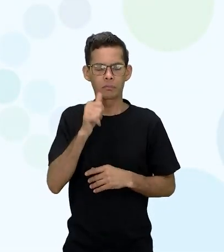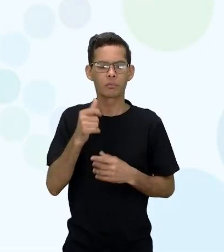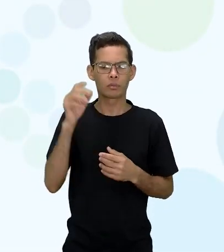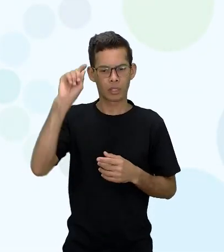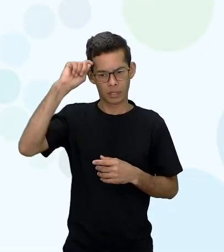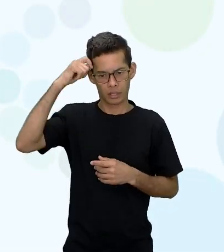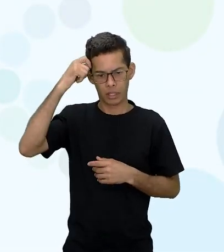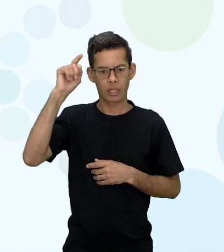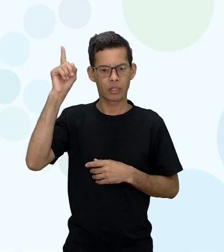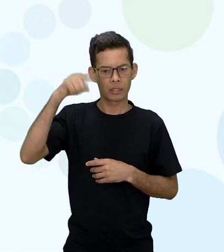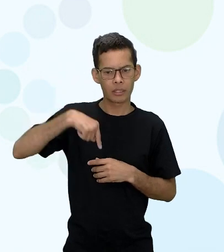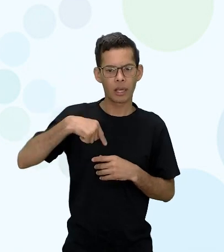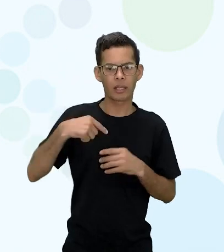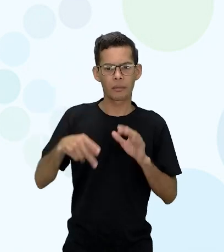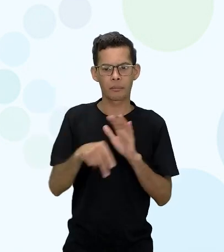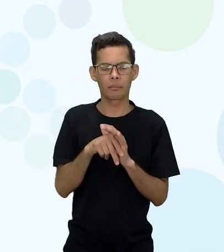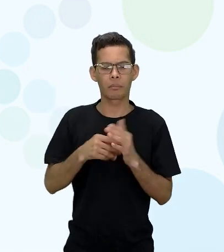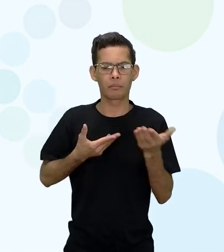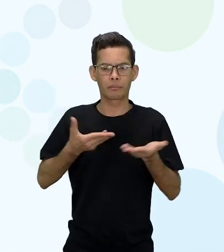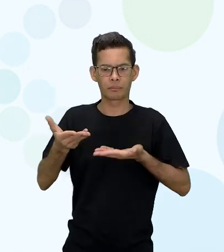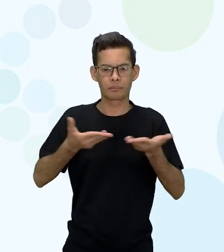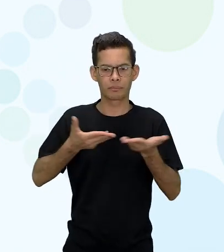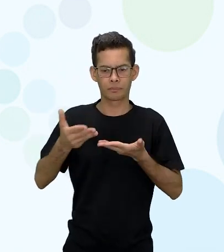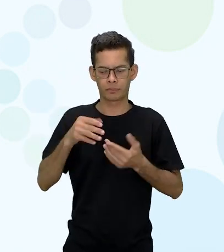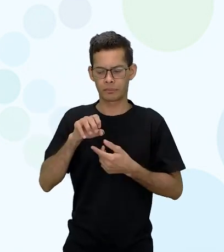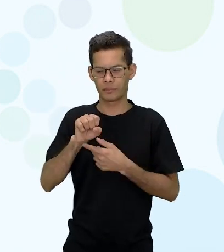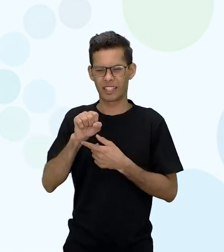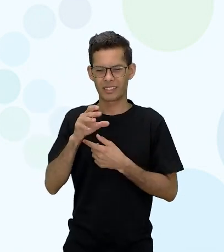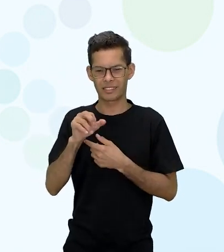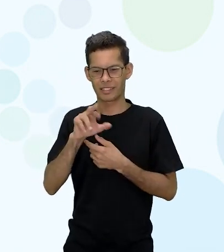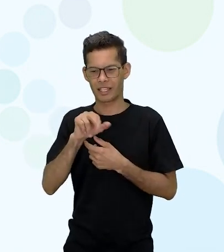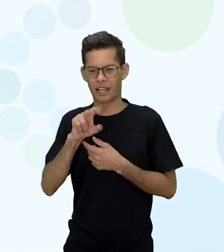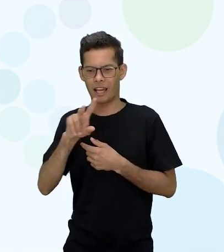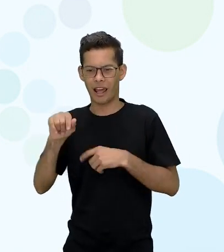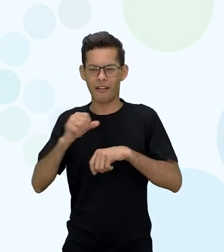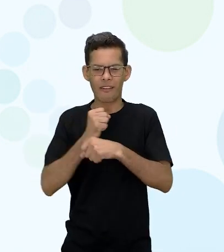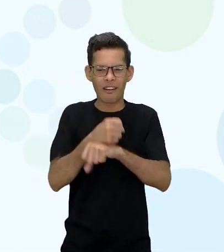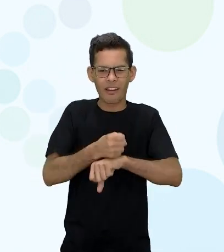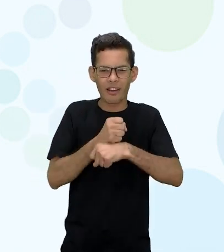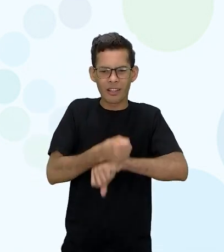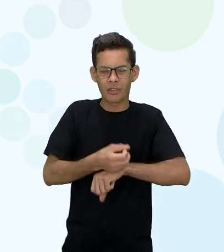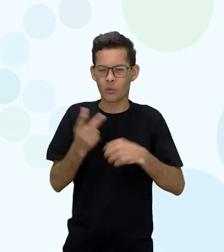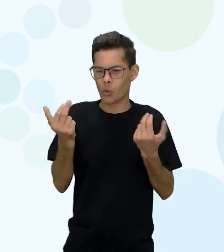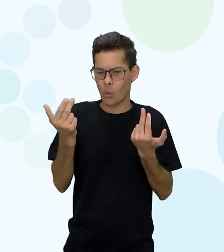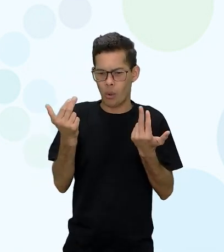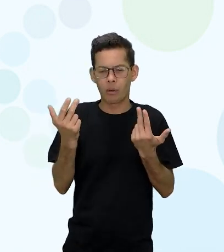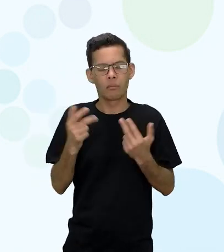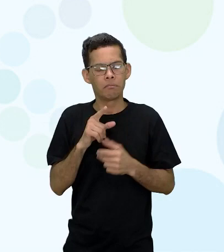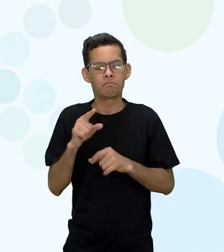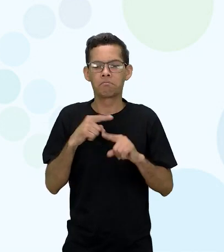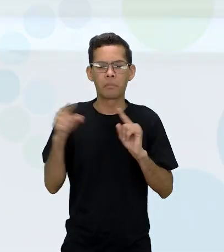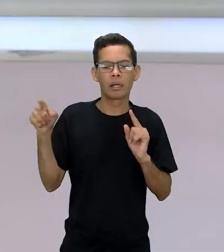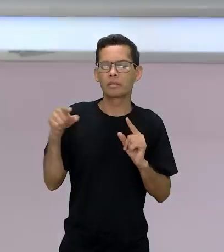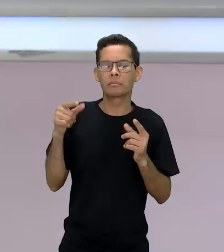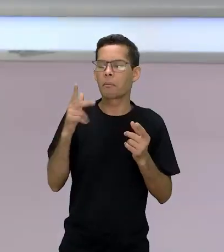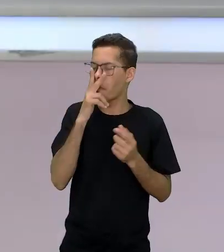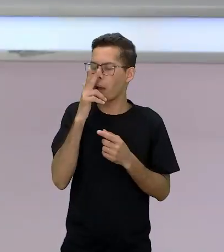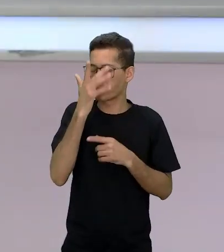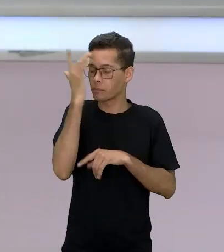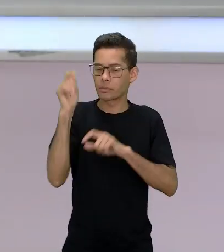Tituba, e foi totalmente apagada, caiu no esquecimento, ninguém sabe nada